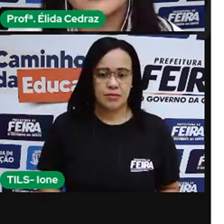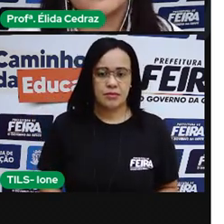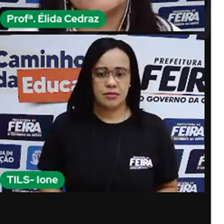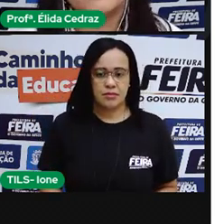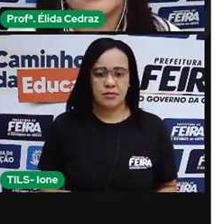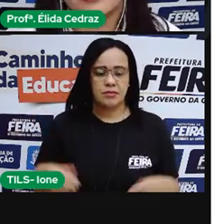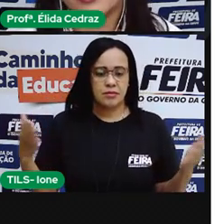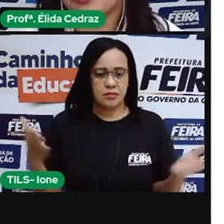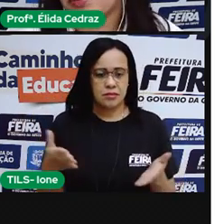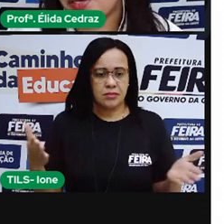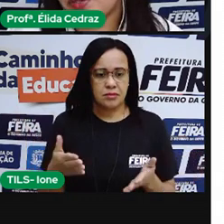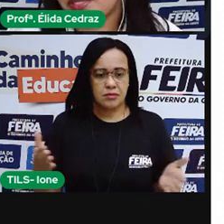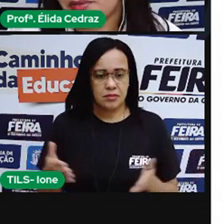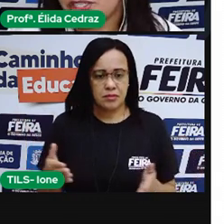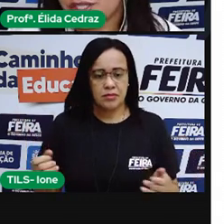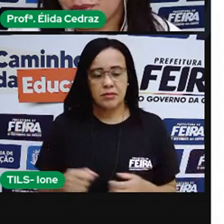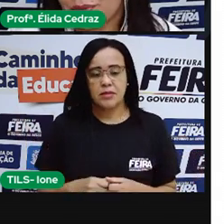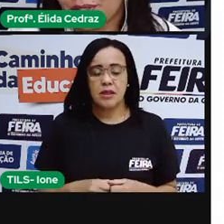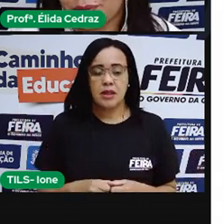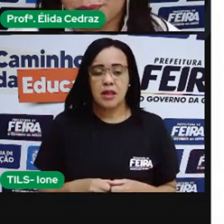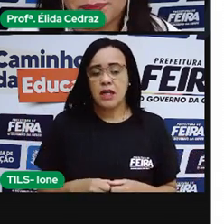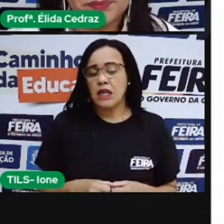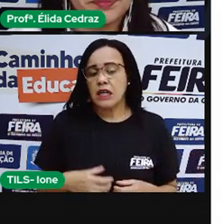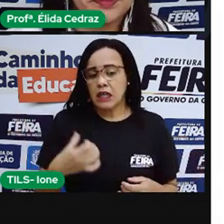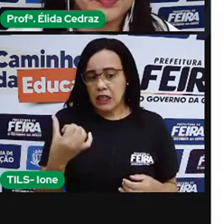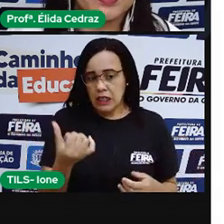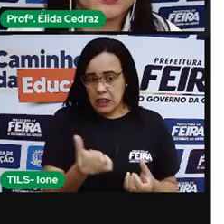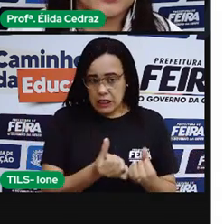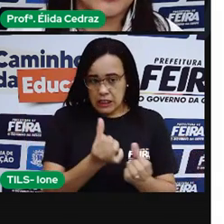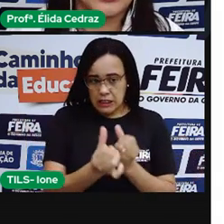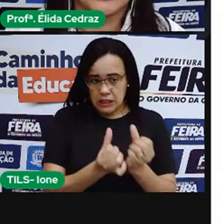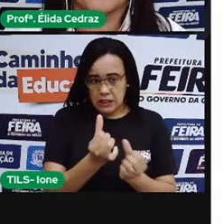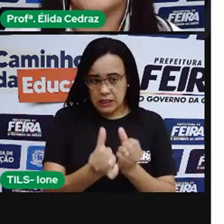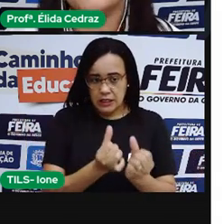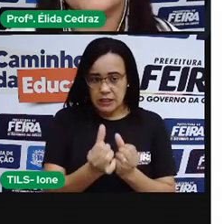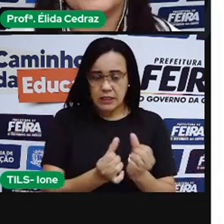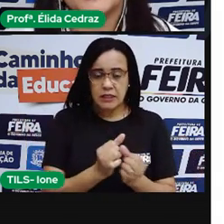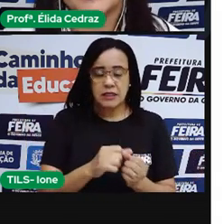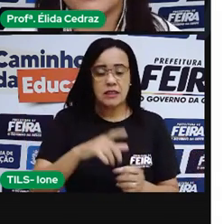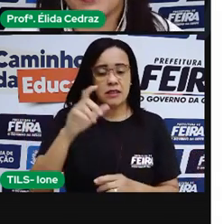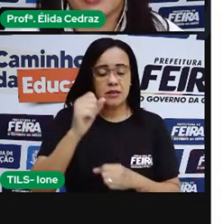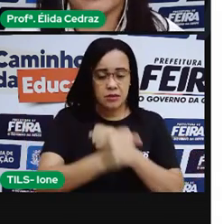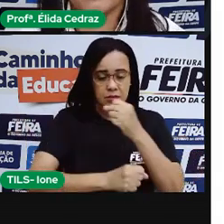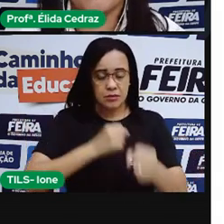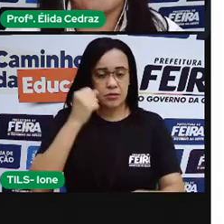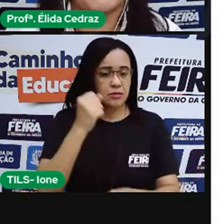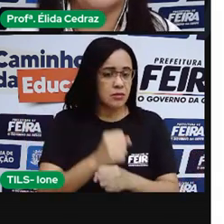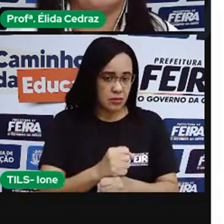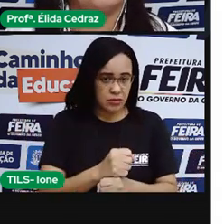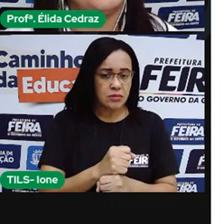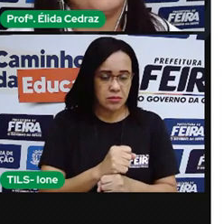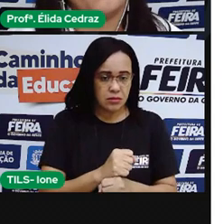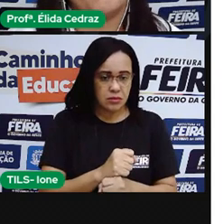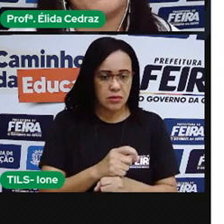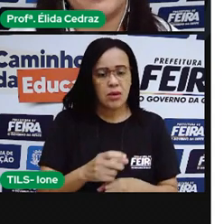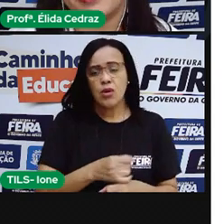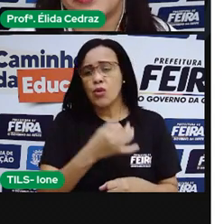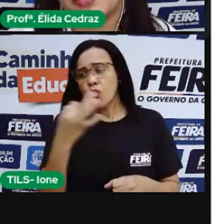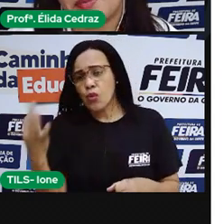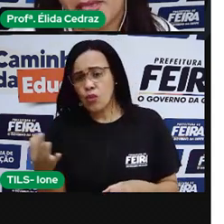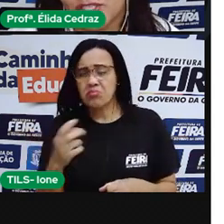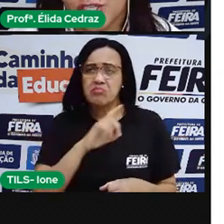Estamos encerrando o primeiro semestre do ano. Quantos dias faltam para o fim do